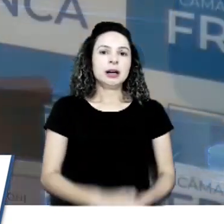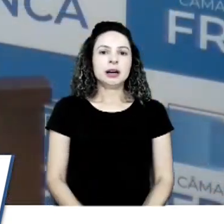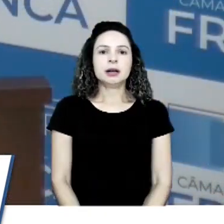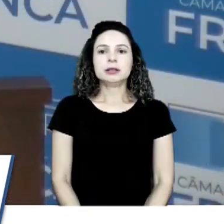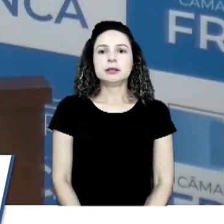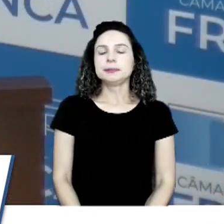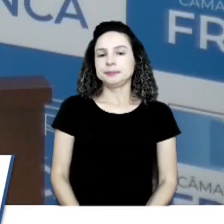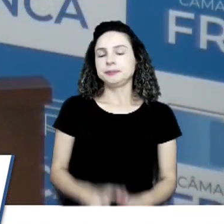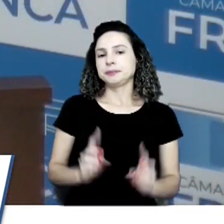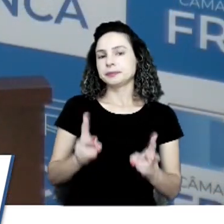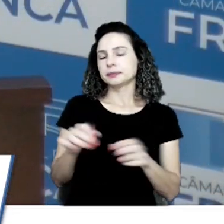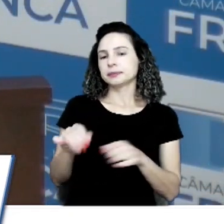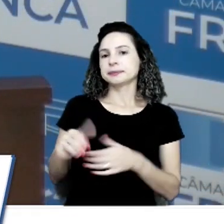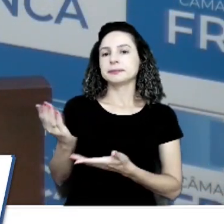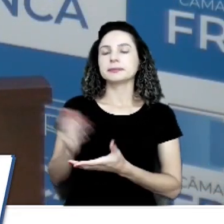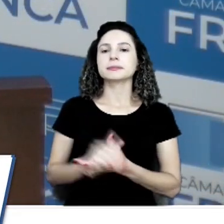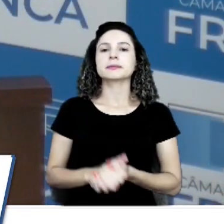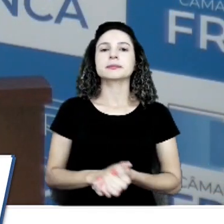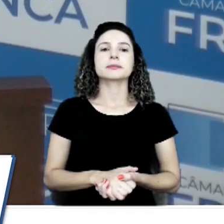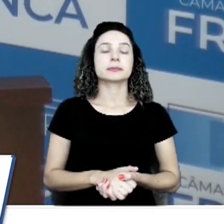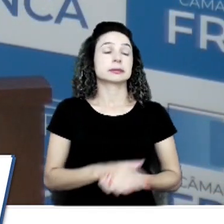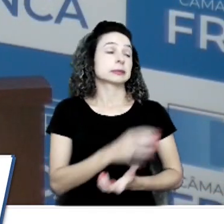Então, é isso, presidente.